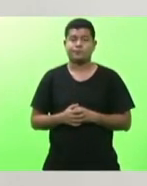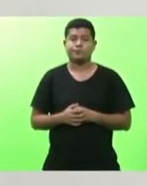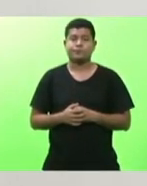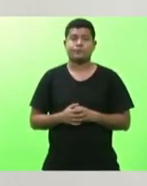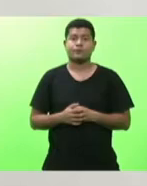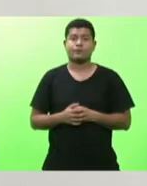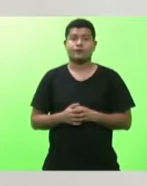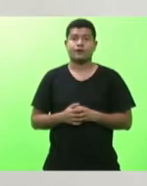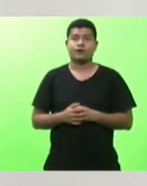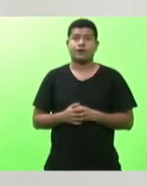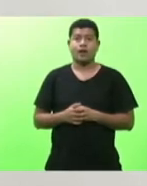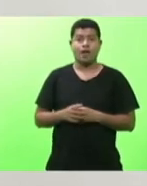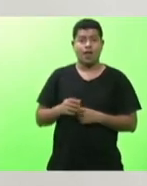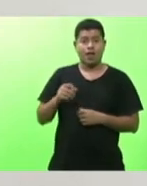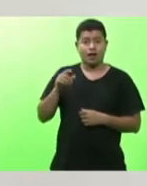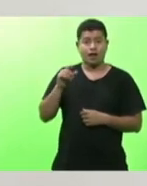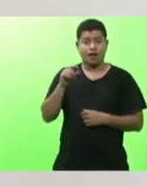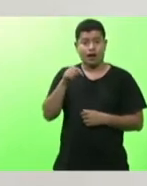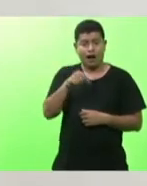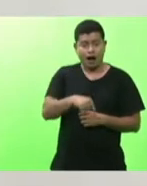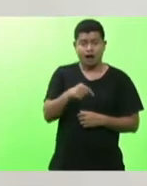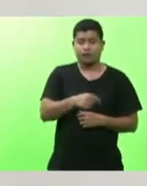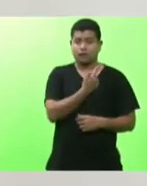o governo do estado